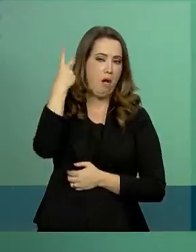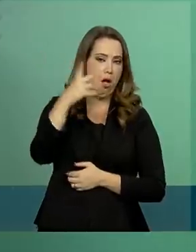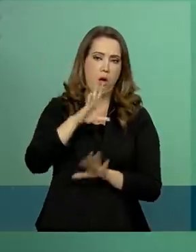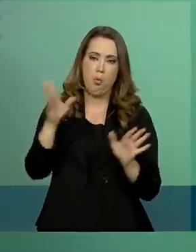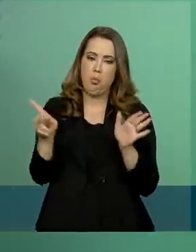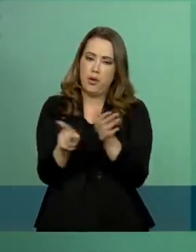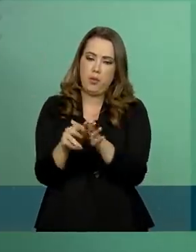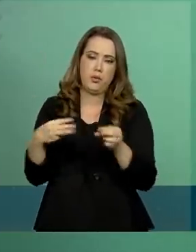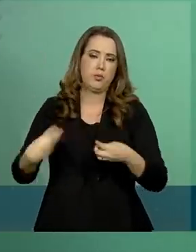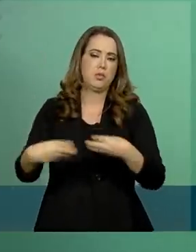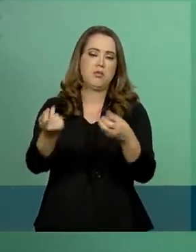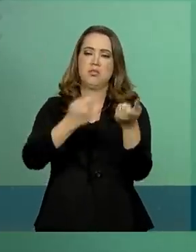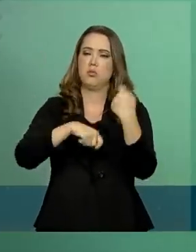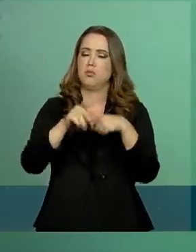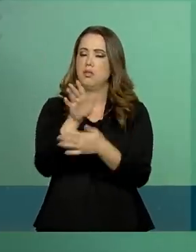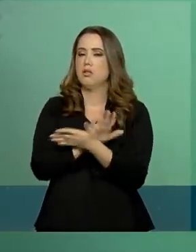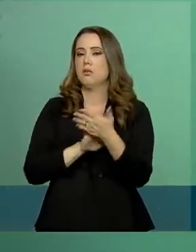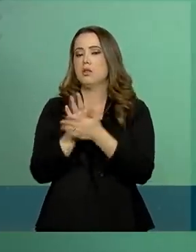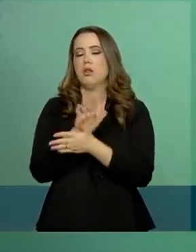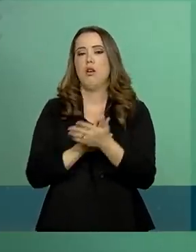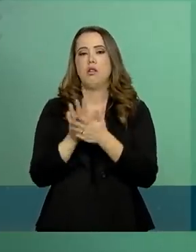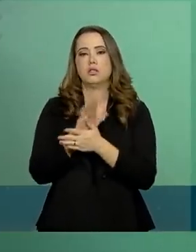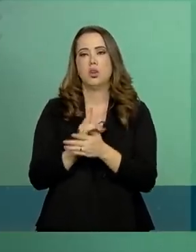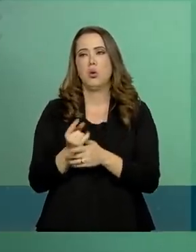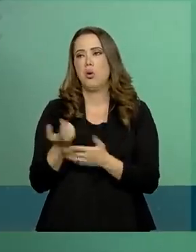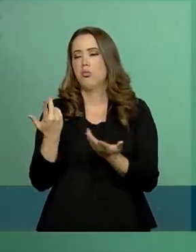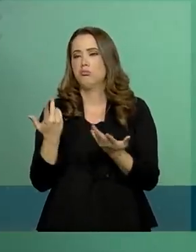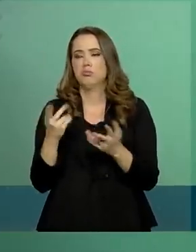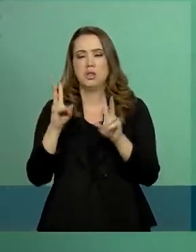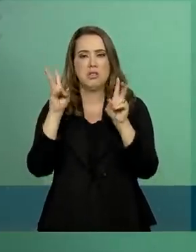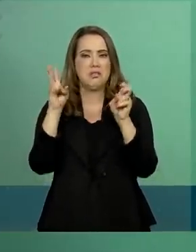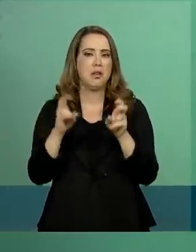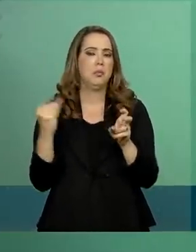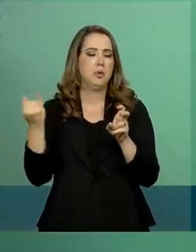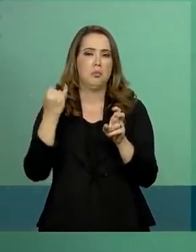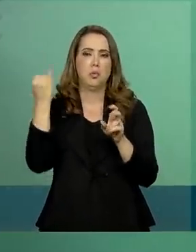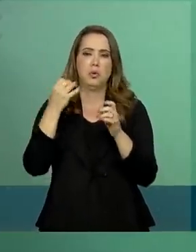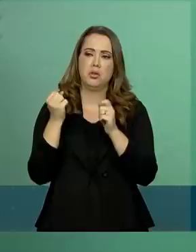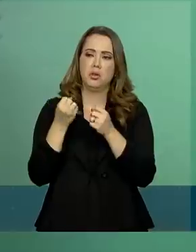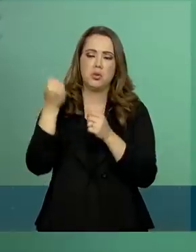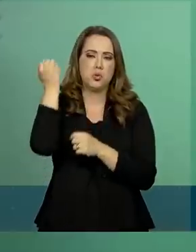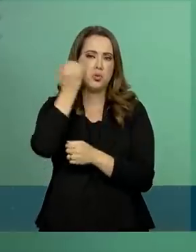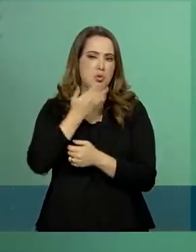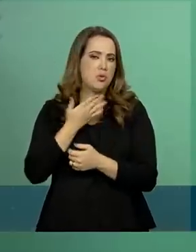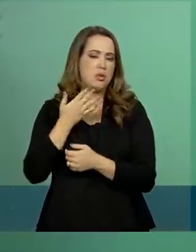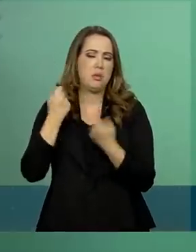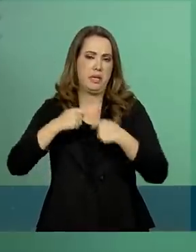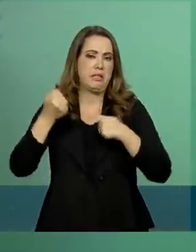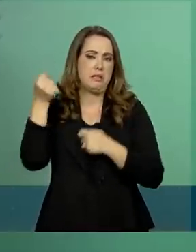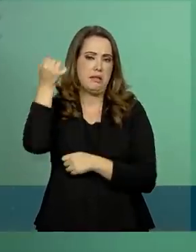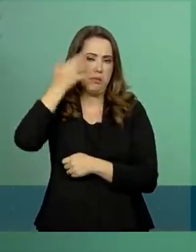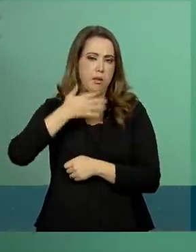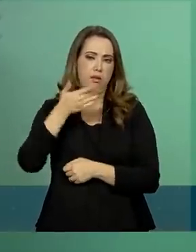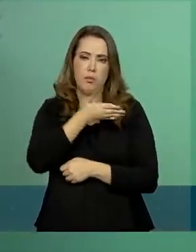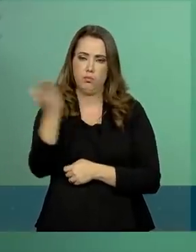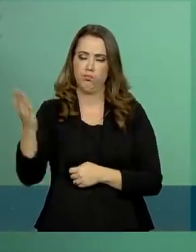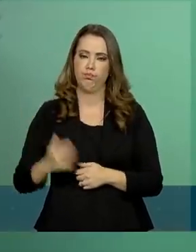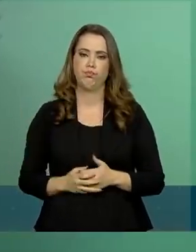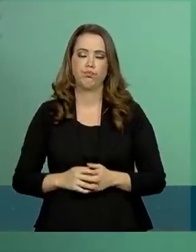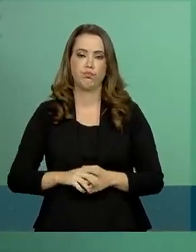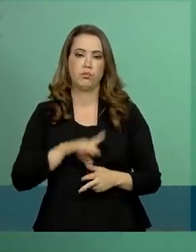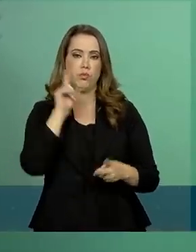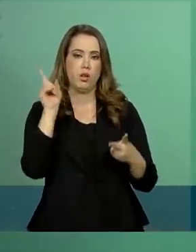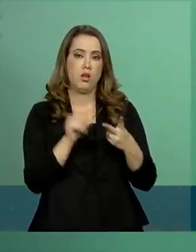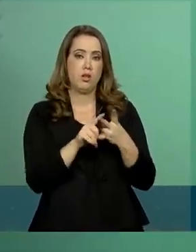pasta da economia, nada pontualmente a ser iluminado a vocês. Com relação ao secretário da